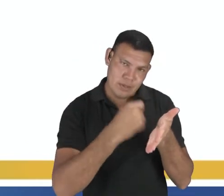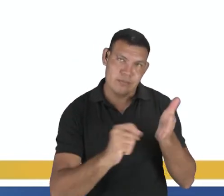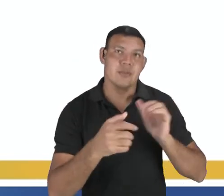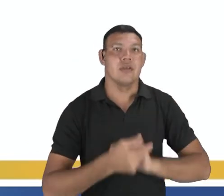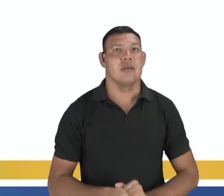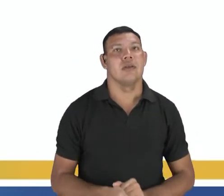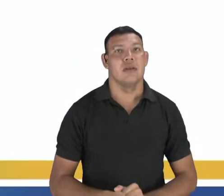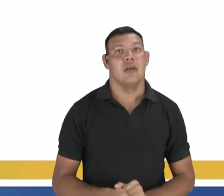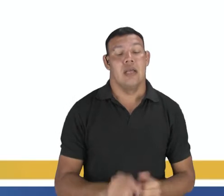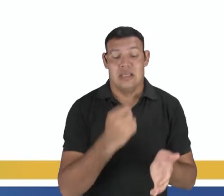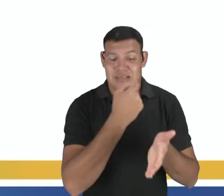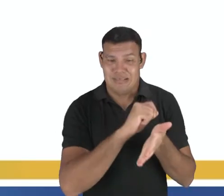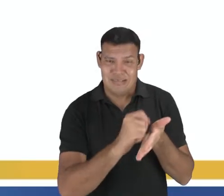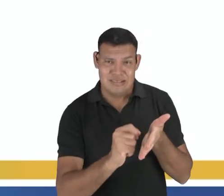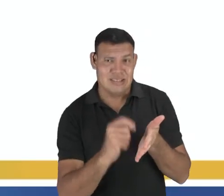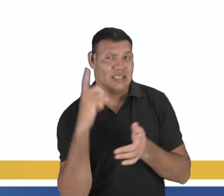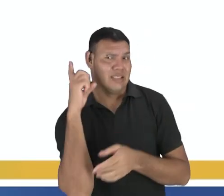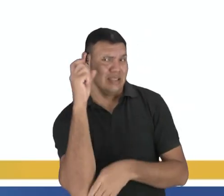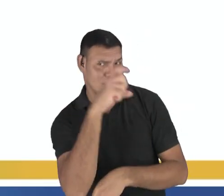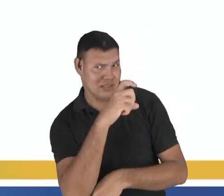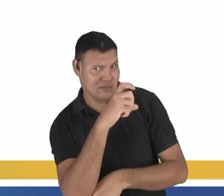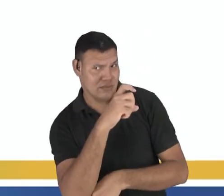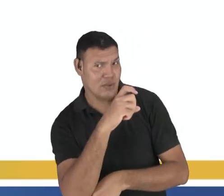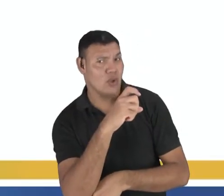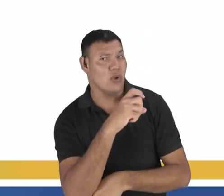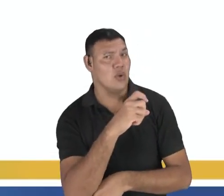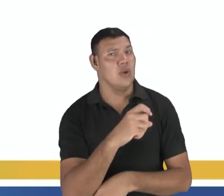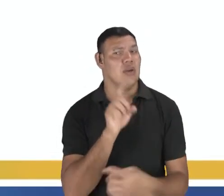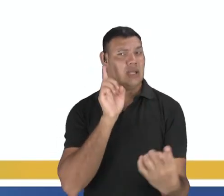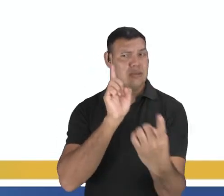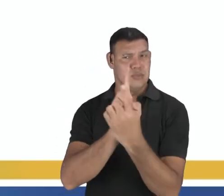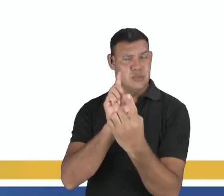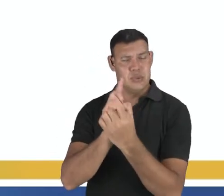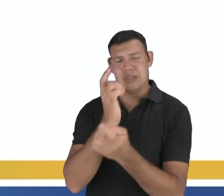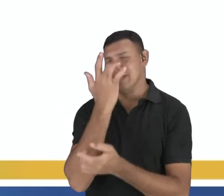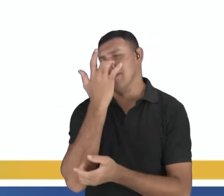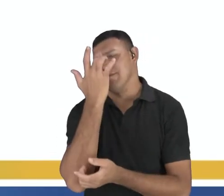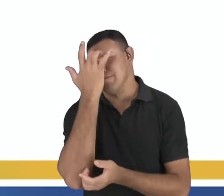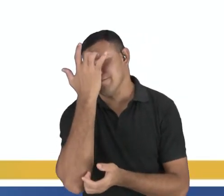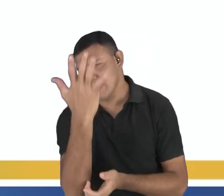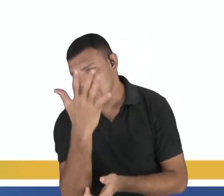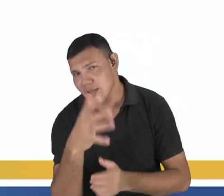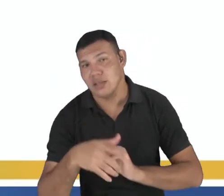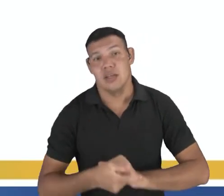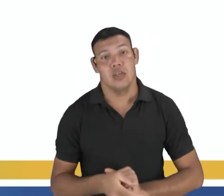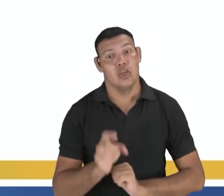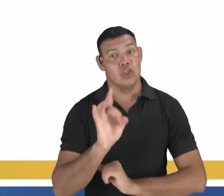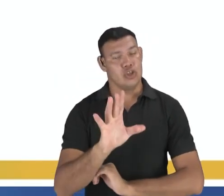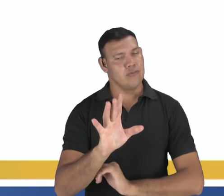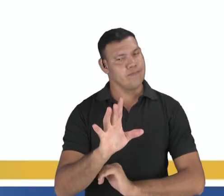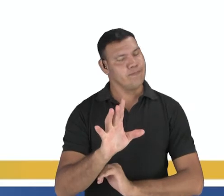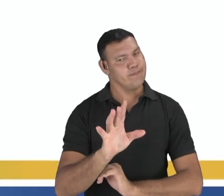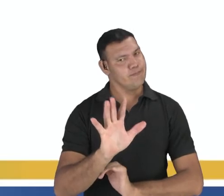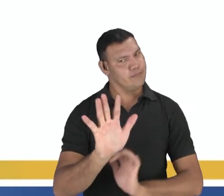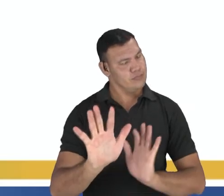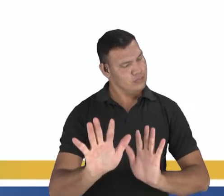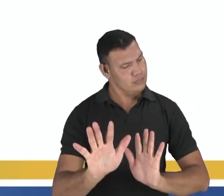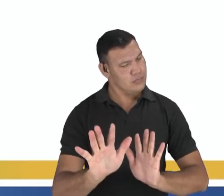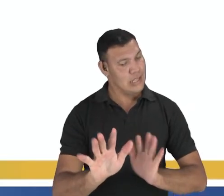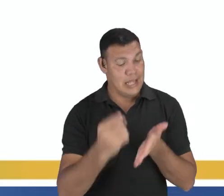E que a oralidade é mais fácil. Não é bem assim. O que é acontece? Na escrita, você precisa,